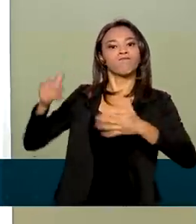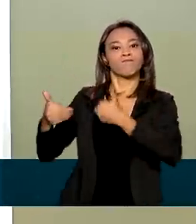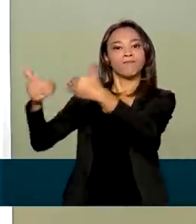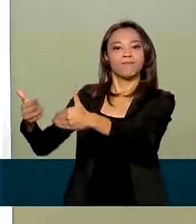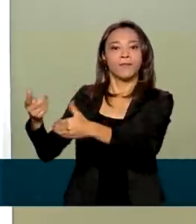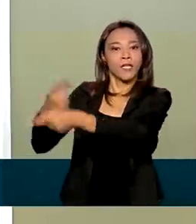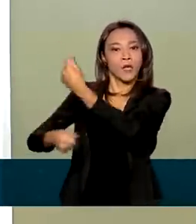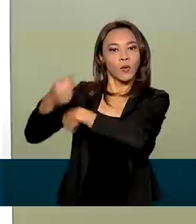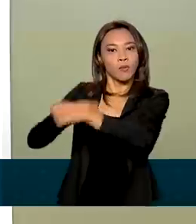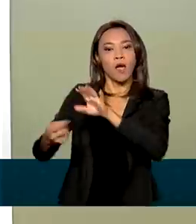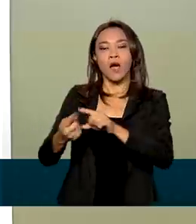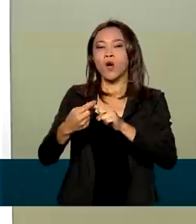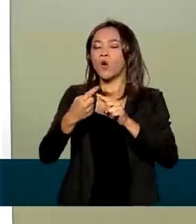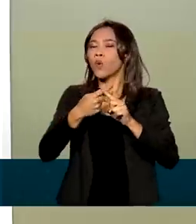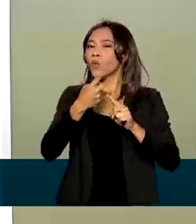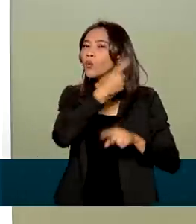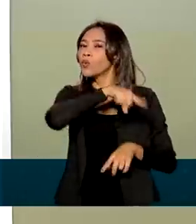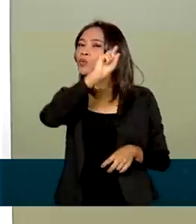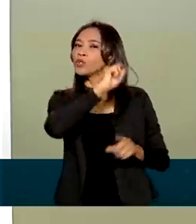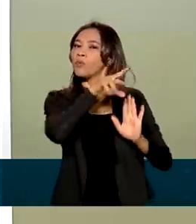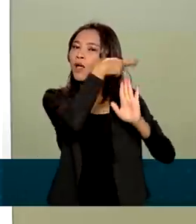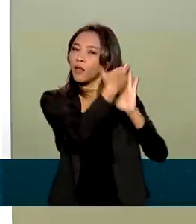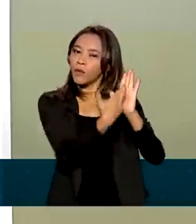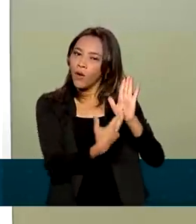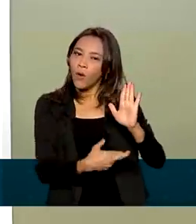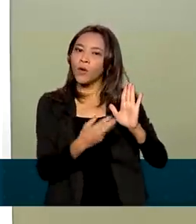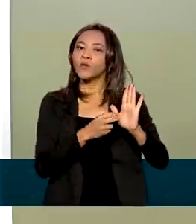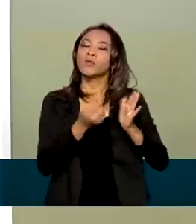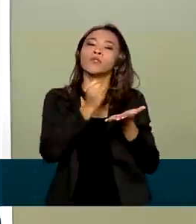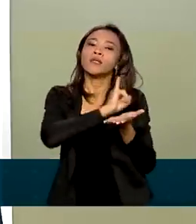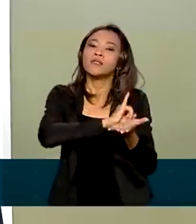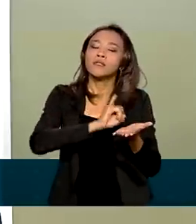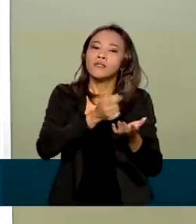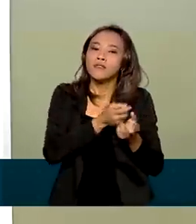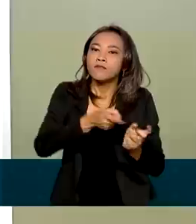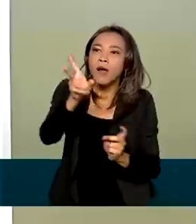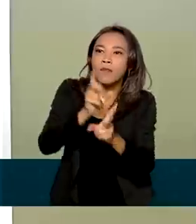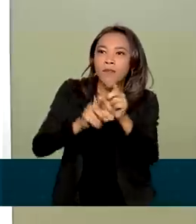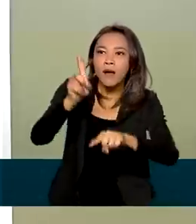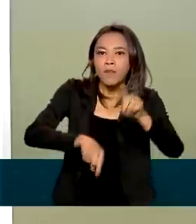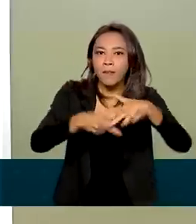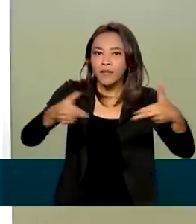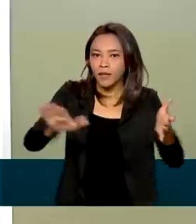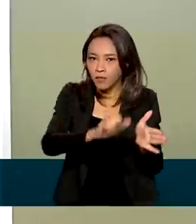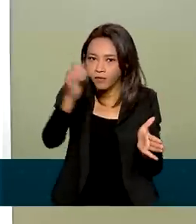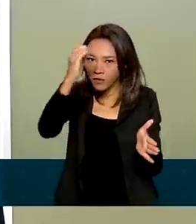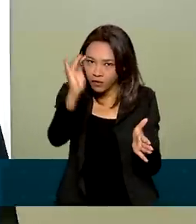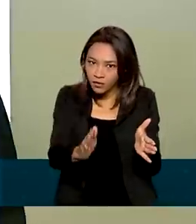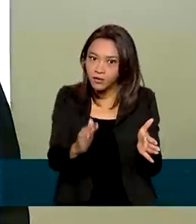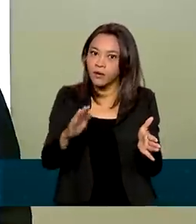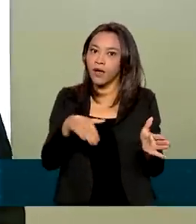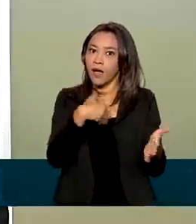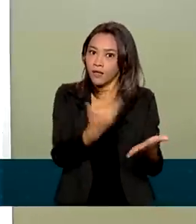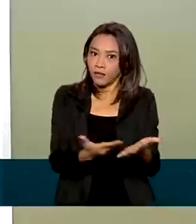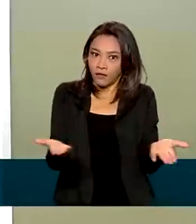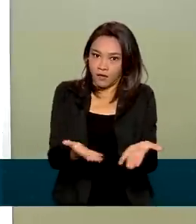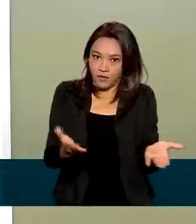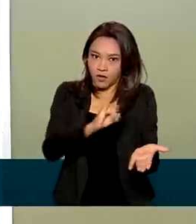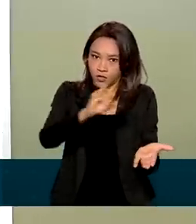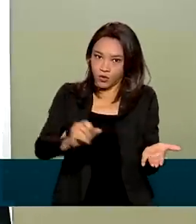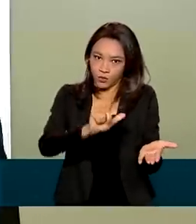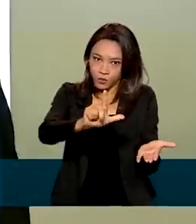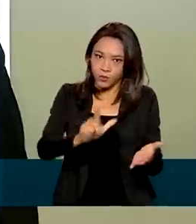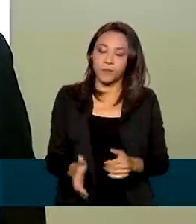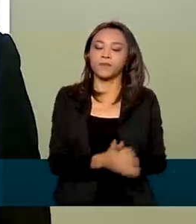relatório das exportações brasileiras de janeiro até a terceira semana de julho. Ora, nesse período, as exportações